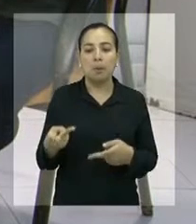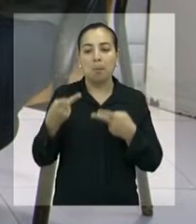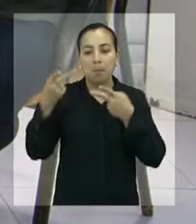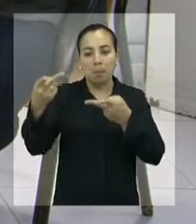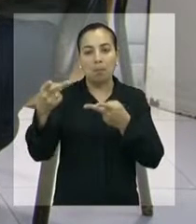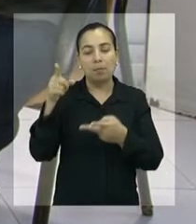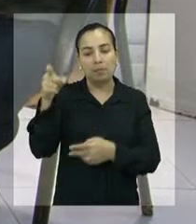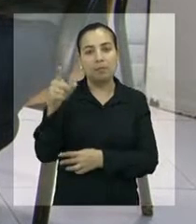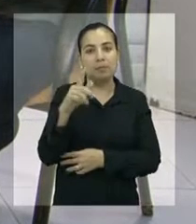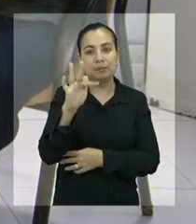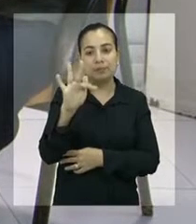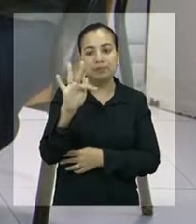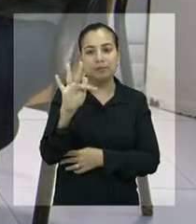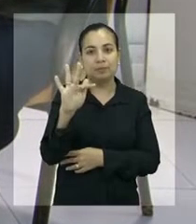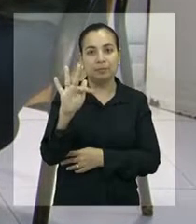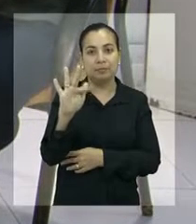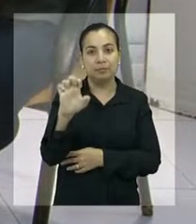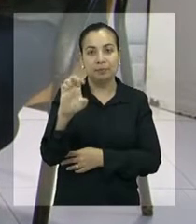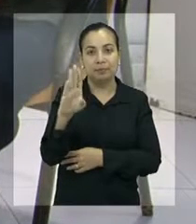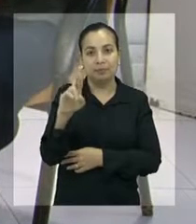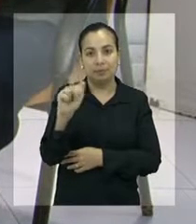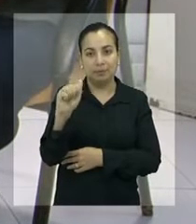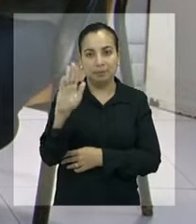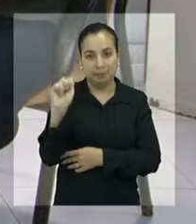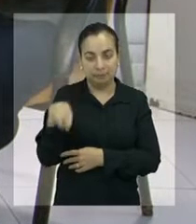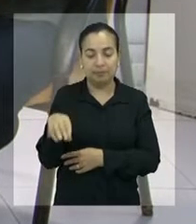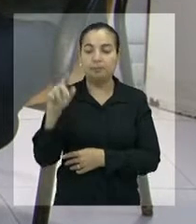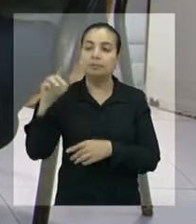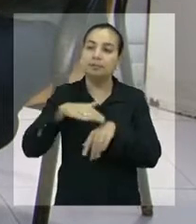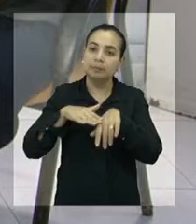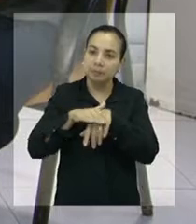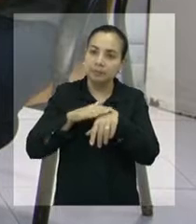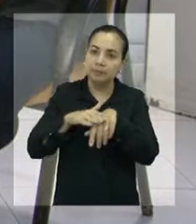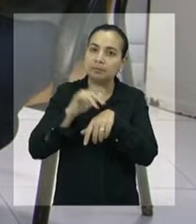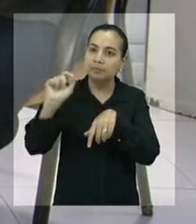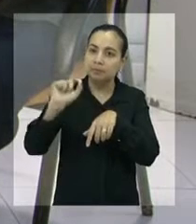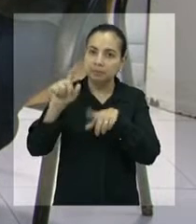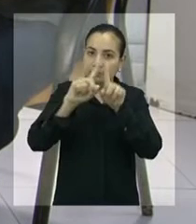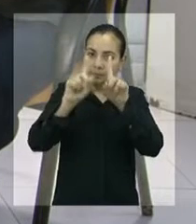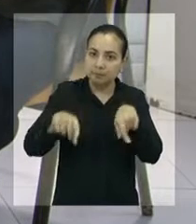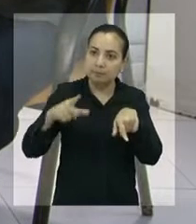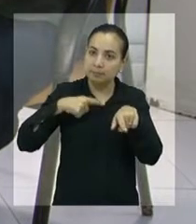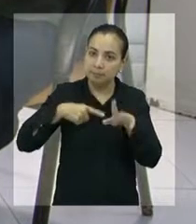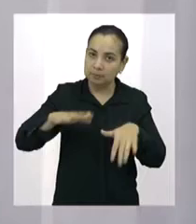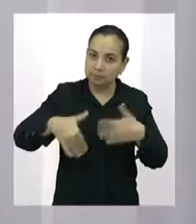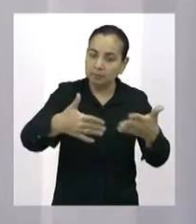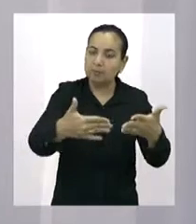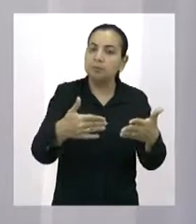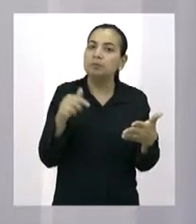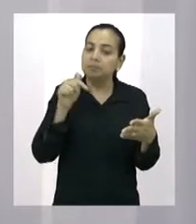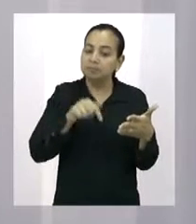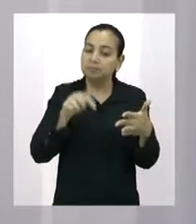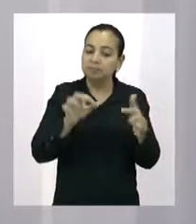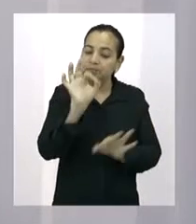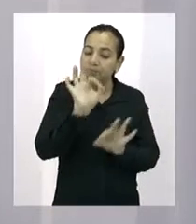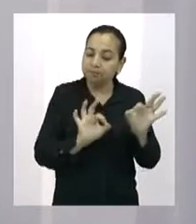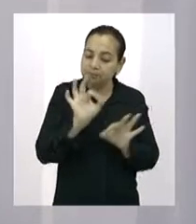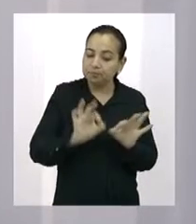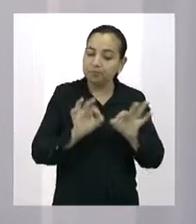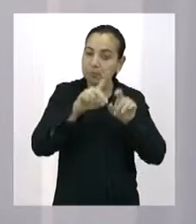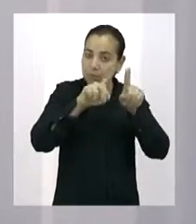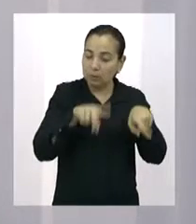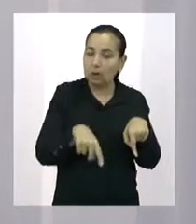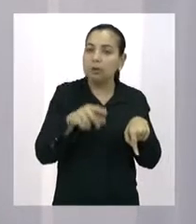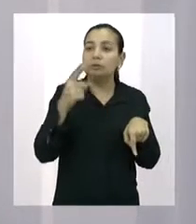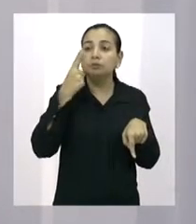FEBRABAN, onde nós discutimos um projeto nosso que está em andamento, que visa dar mais segurança para